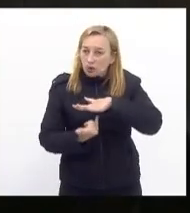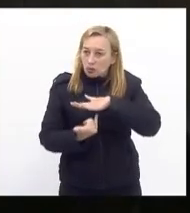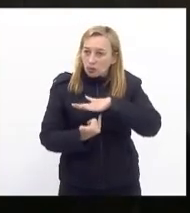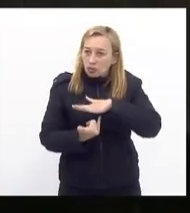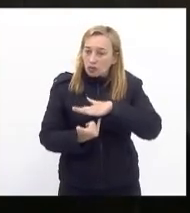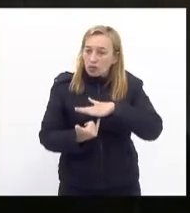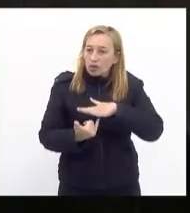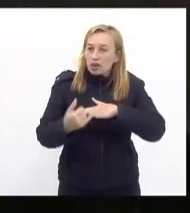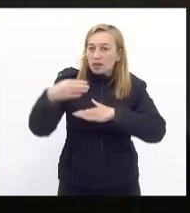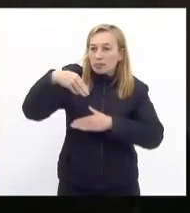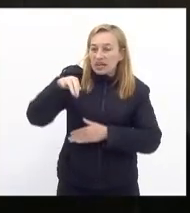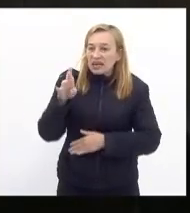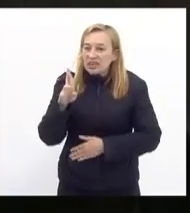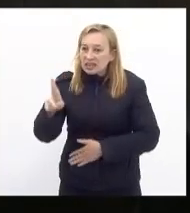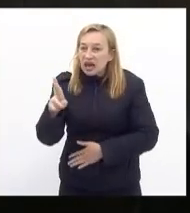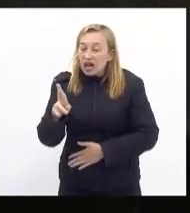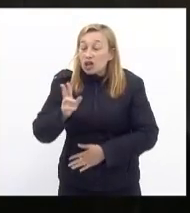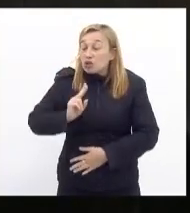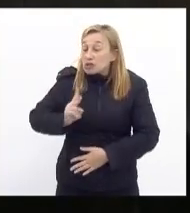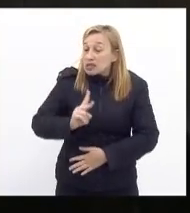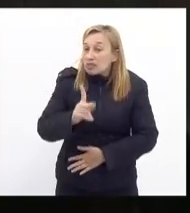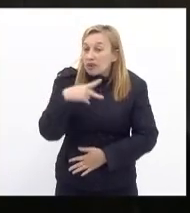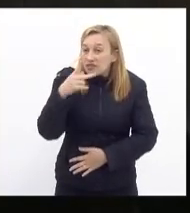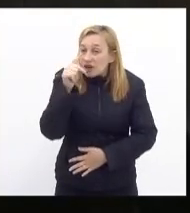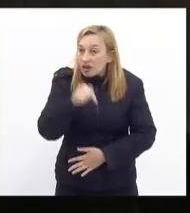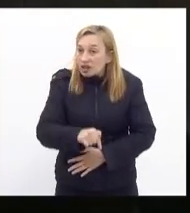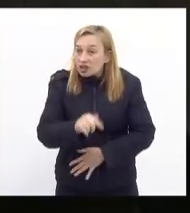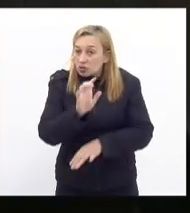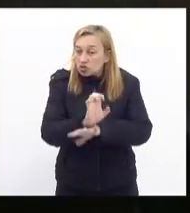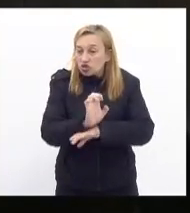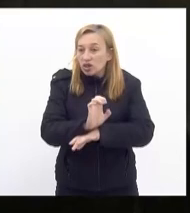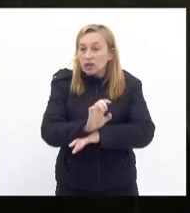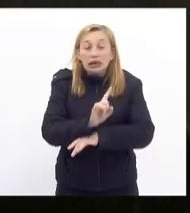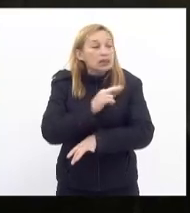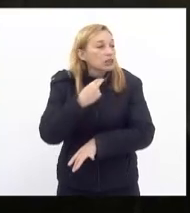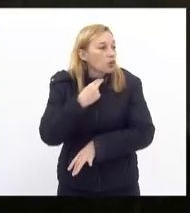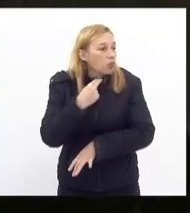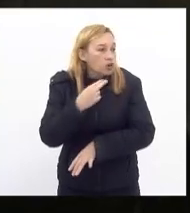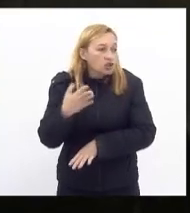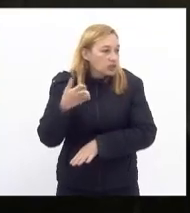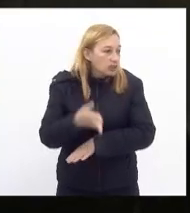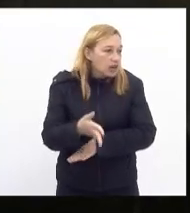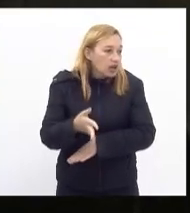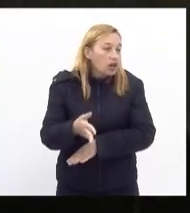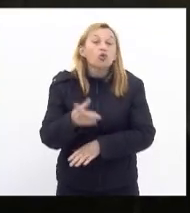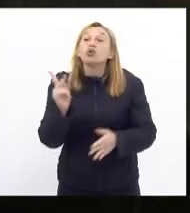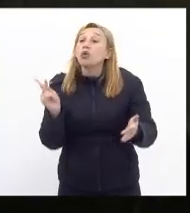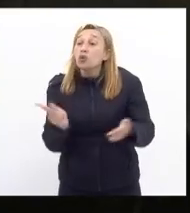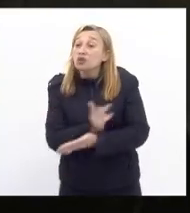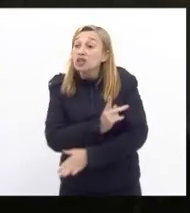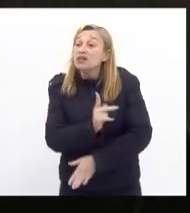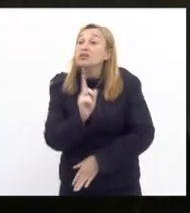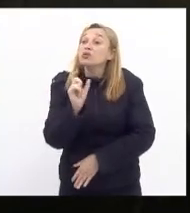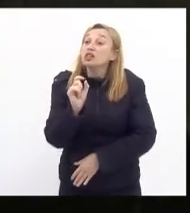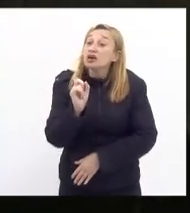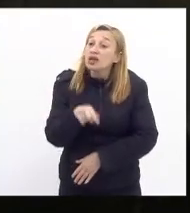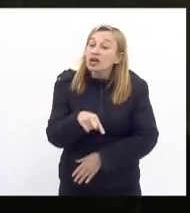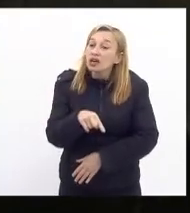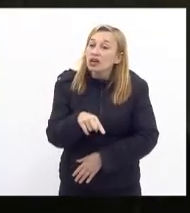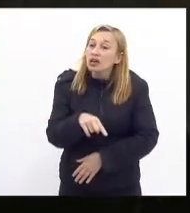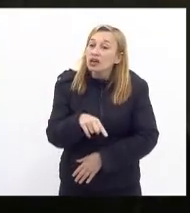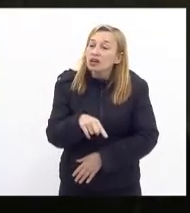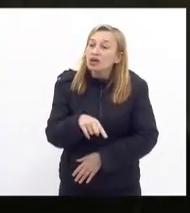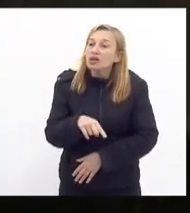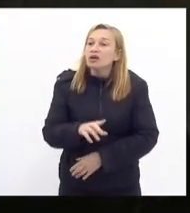militar isso eu canso de falar aqui no estado não pode entrar e o que acontece o que é o zero e